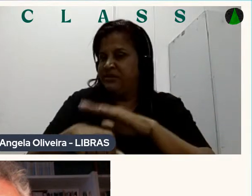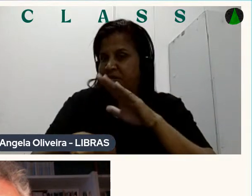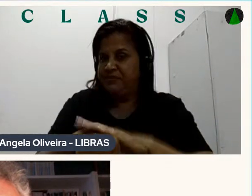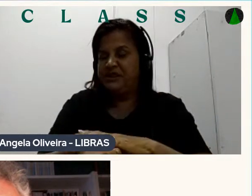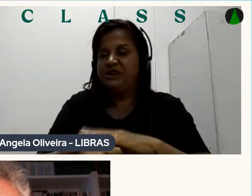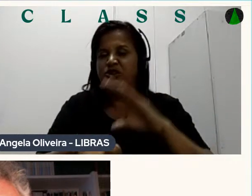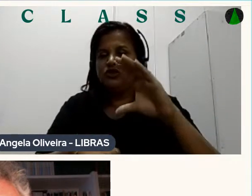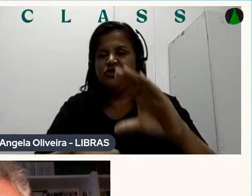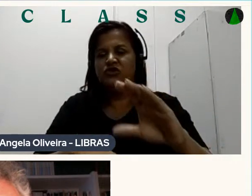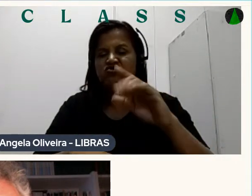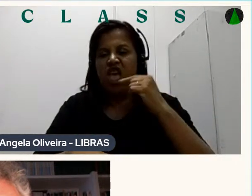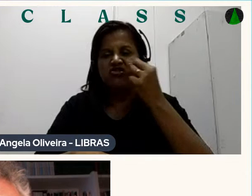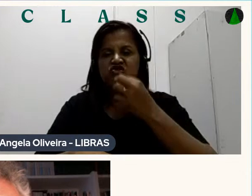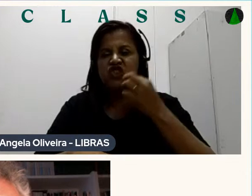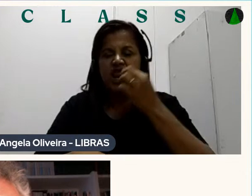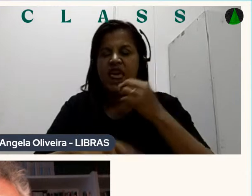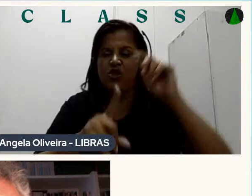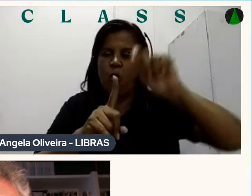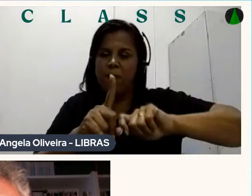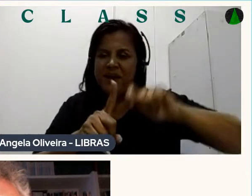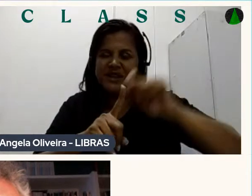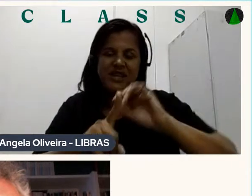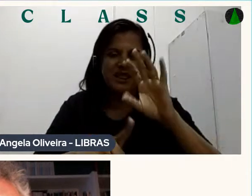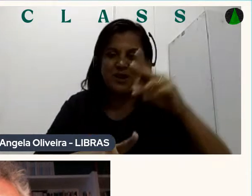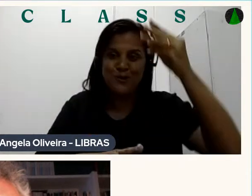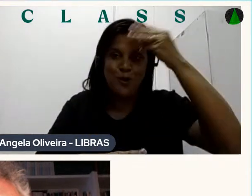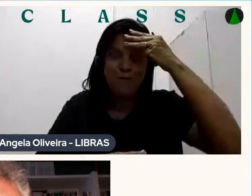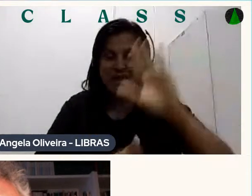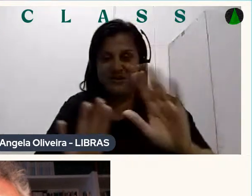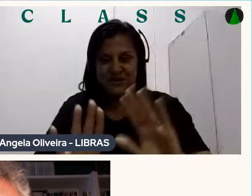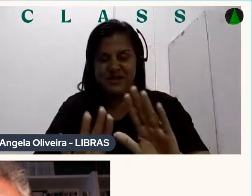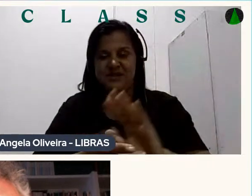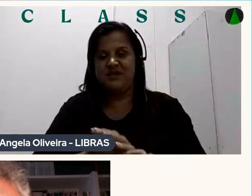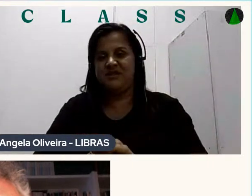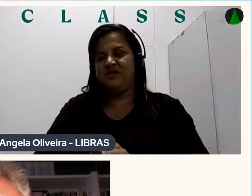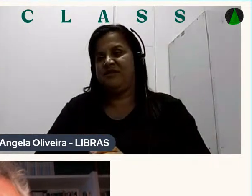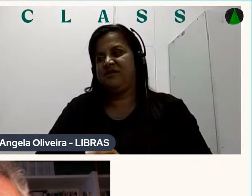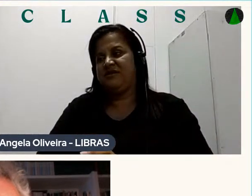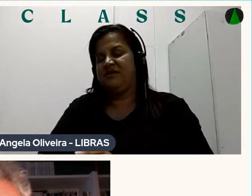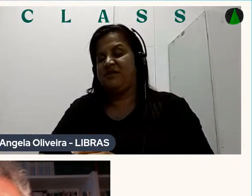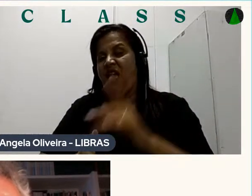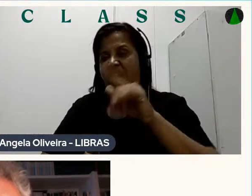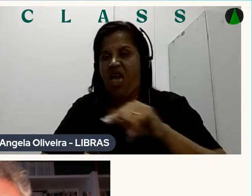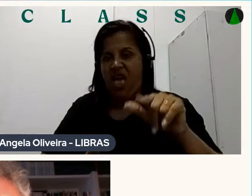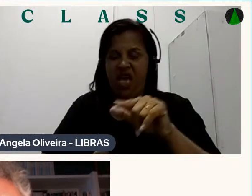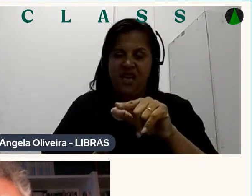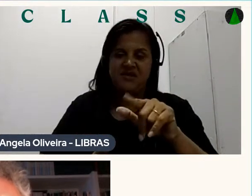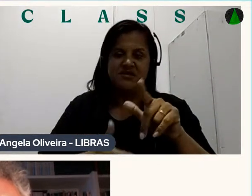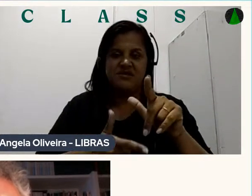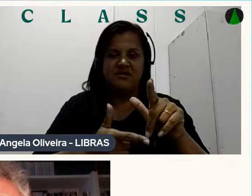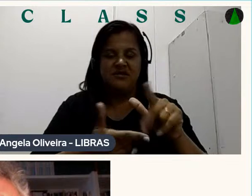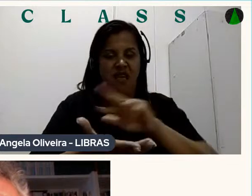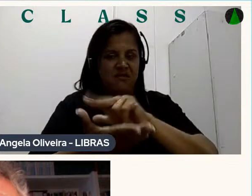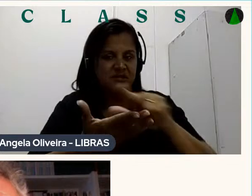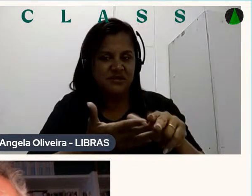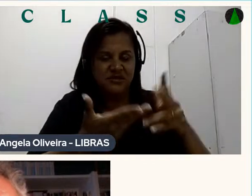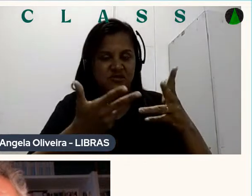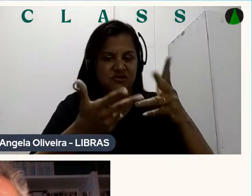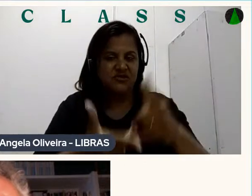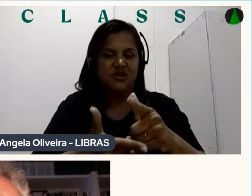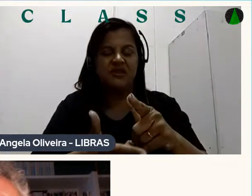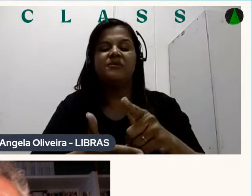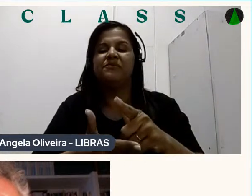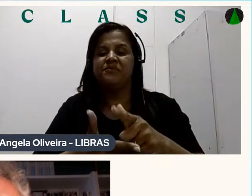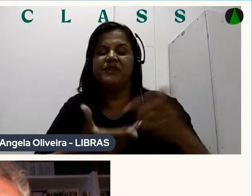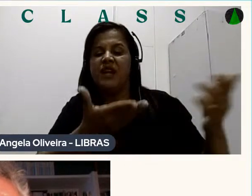coisa Que não era só O quadrinho em si A chiclete com banana E as revistas De maneira geral Ali a Circo Traziam coisas